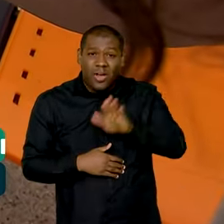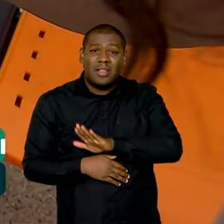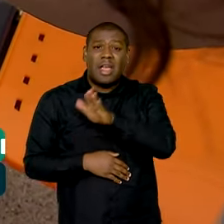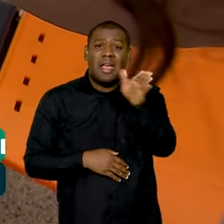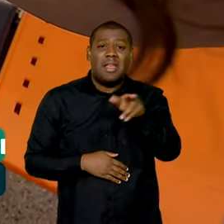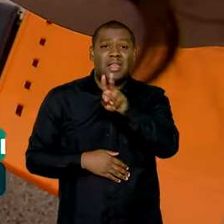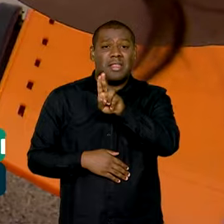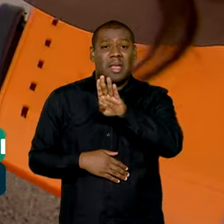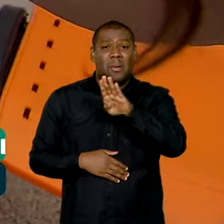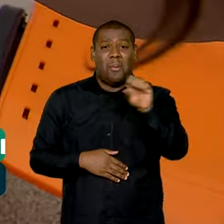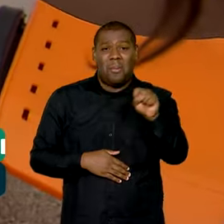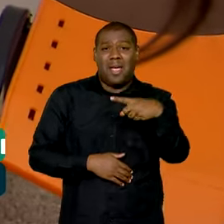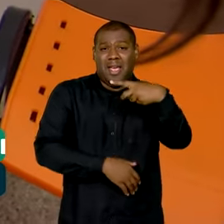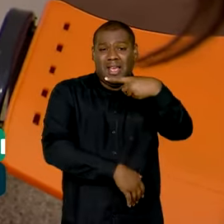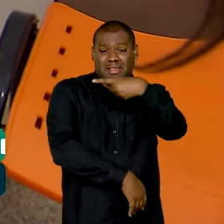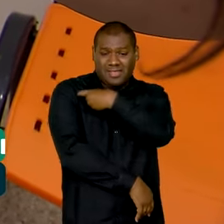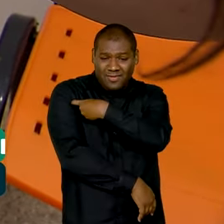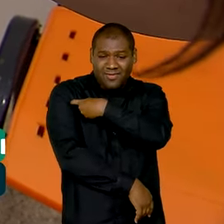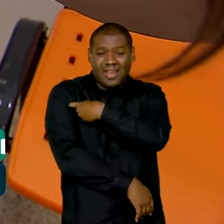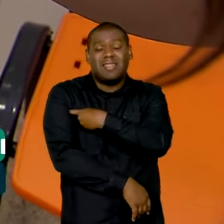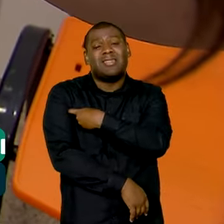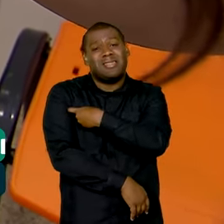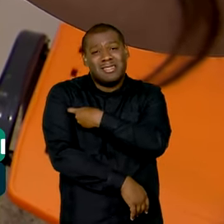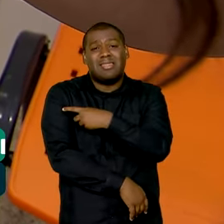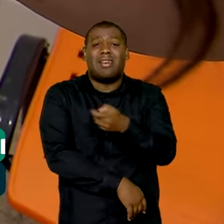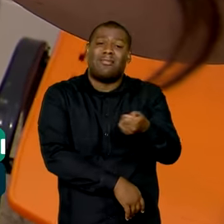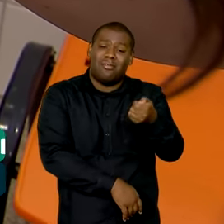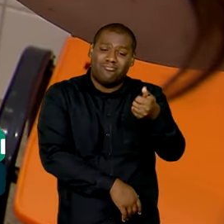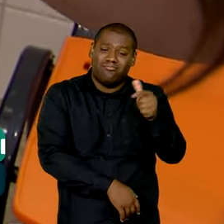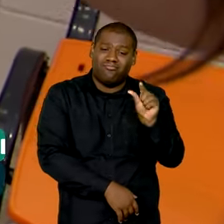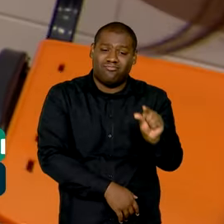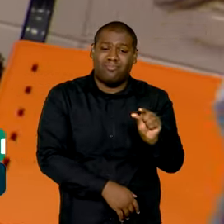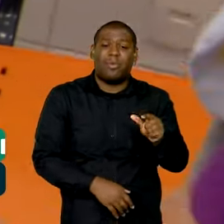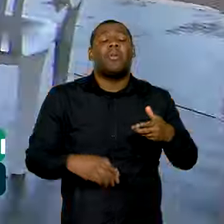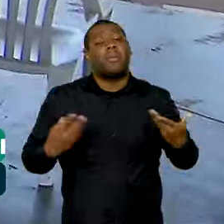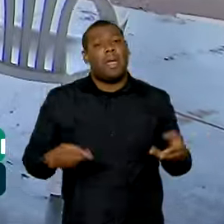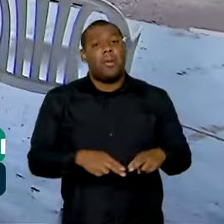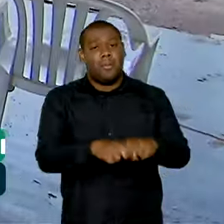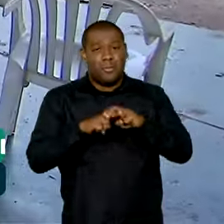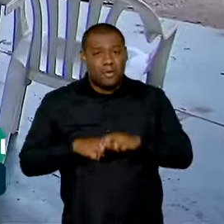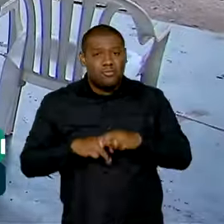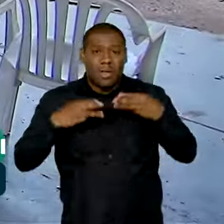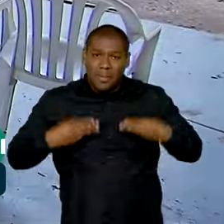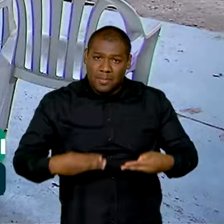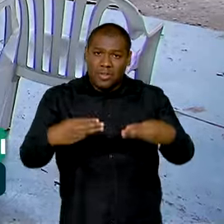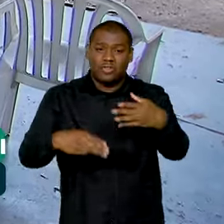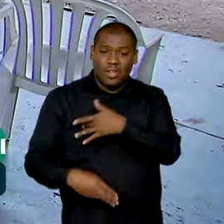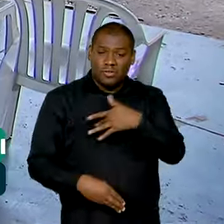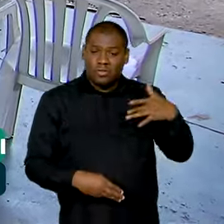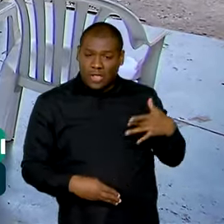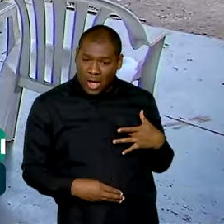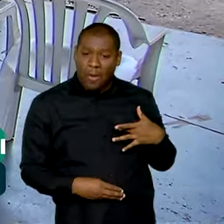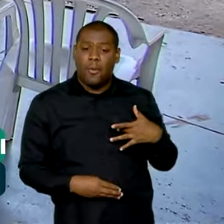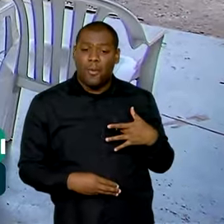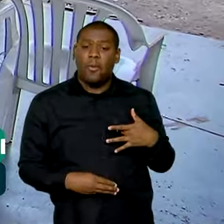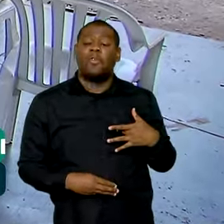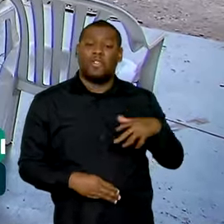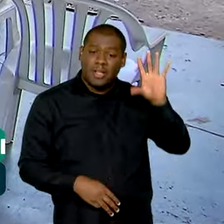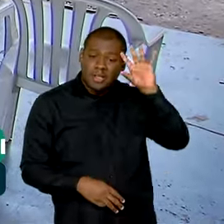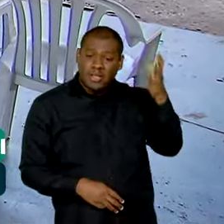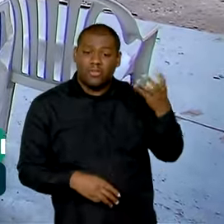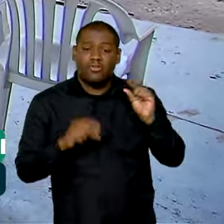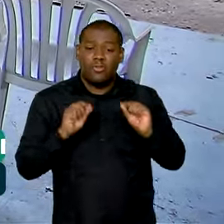vacina contra a dengue em vários estados. Por isso, o Ministério da Saúde vai ampliar a faixa etária do público-alvo